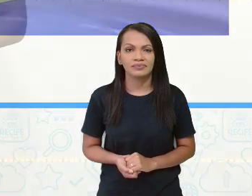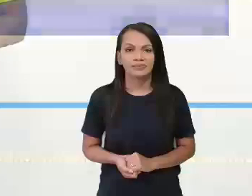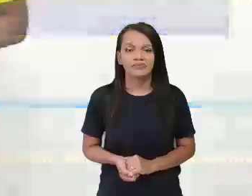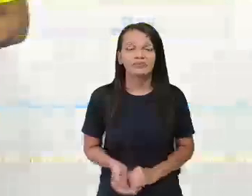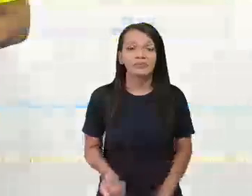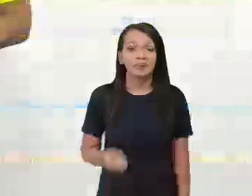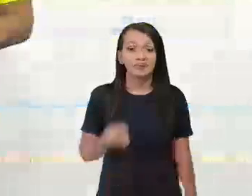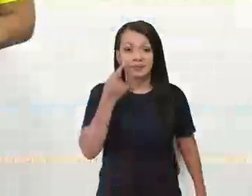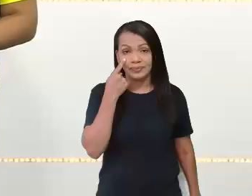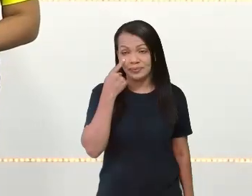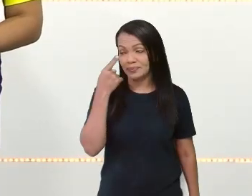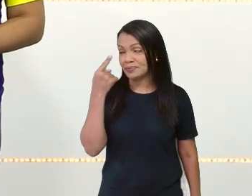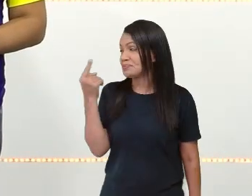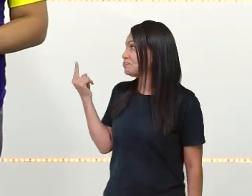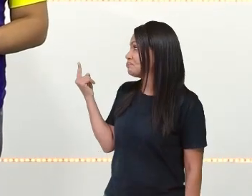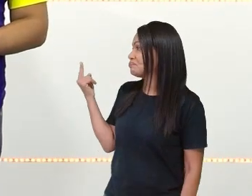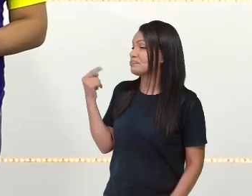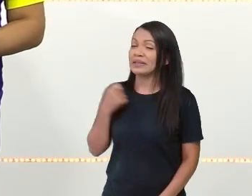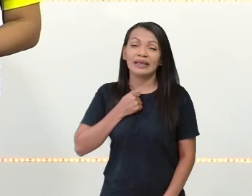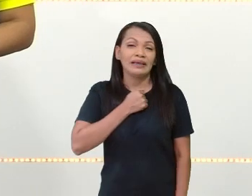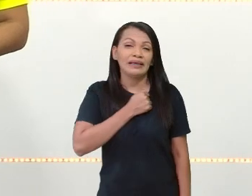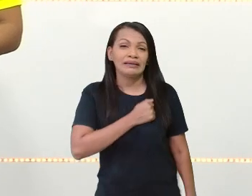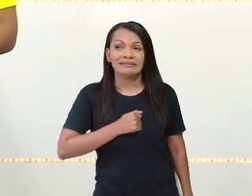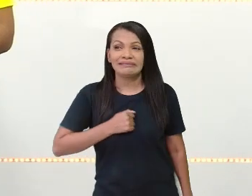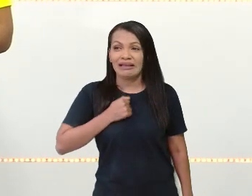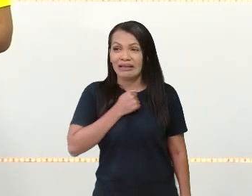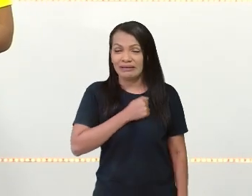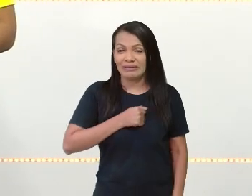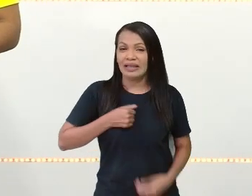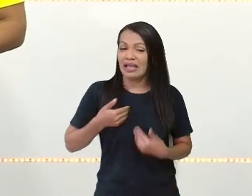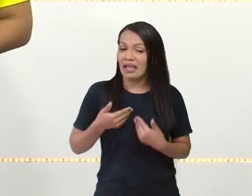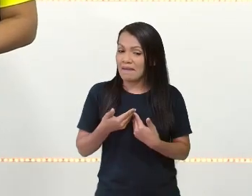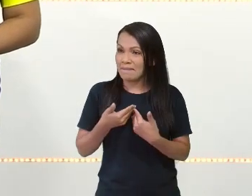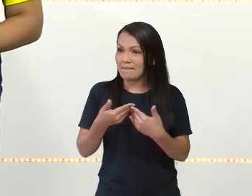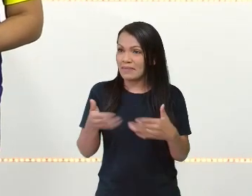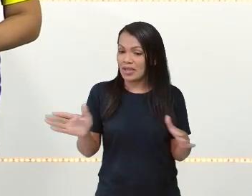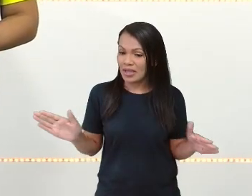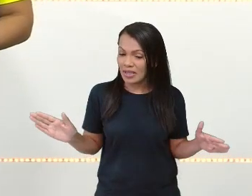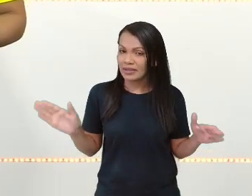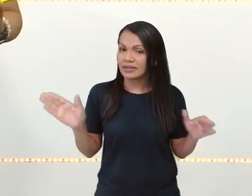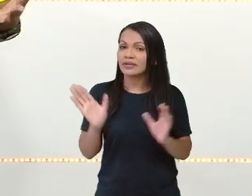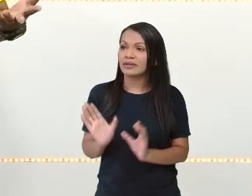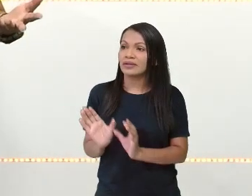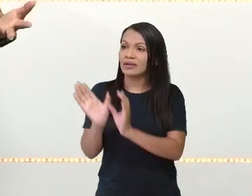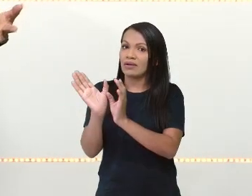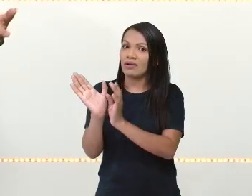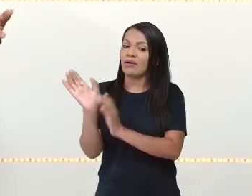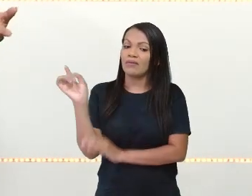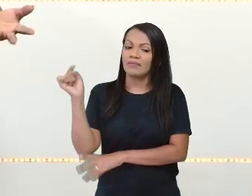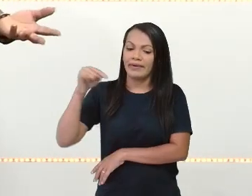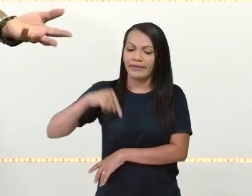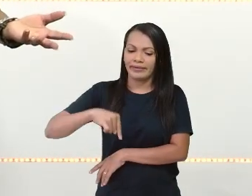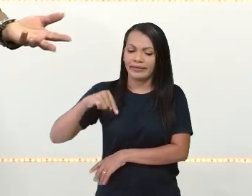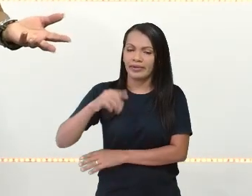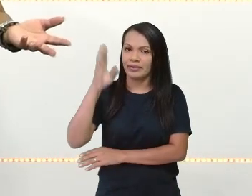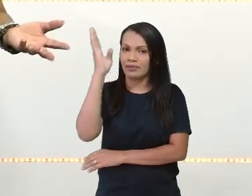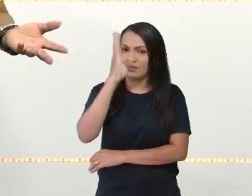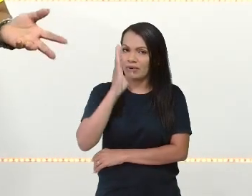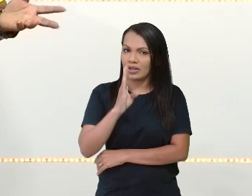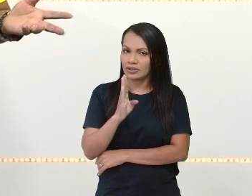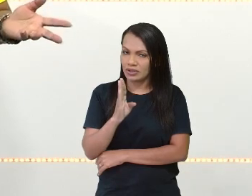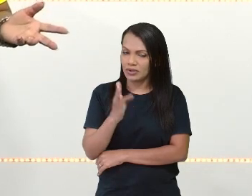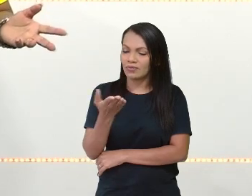Então, matando a saudade aí da abertura, não é? Da Copa quando foi assediada aqui no Brasil,